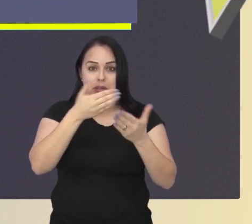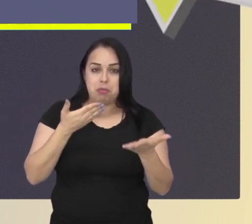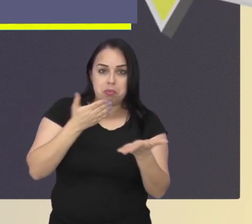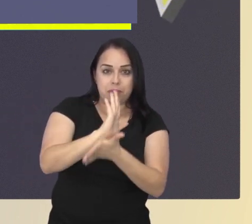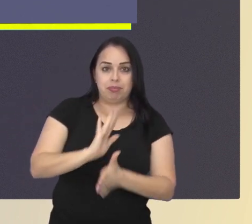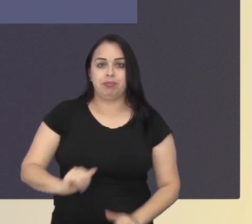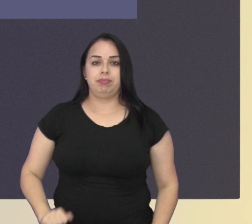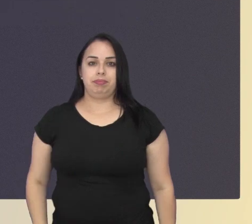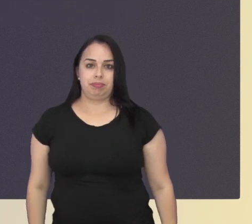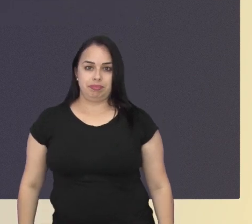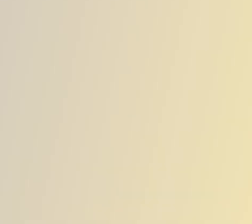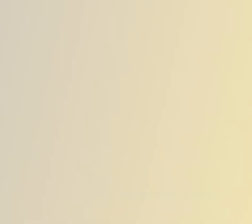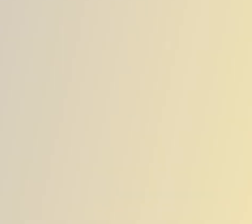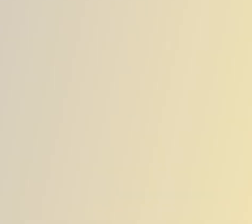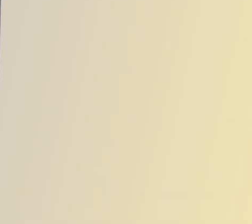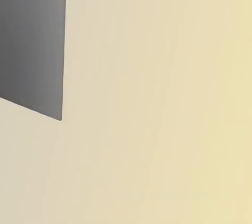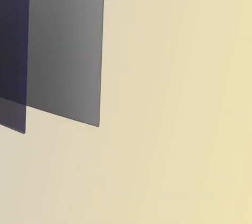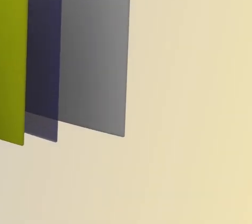plenário para passar a valer.